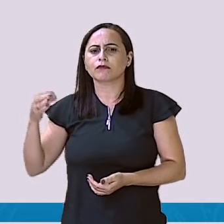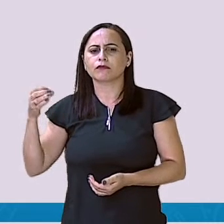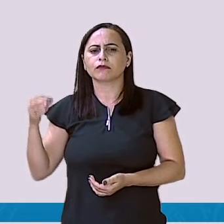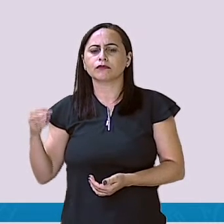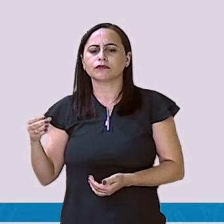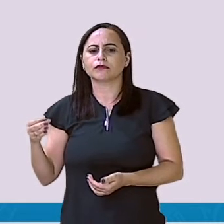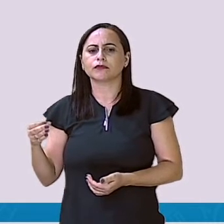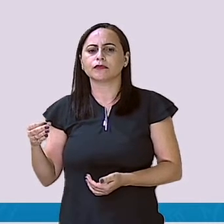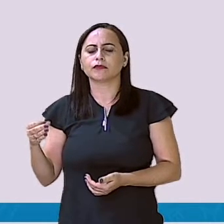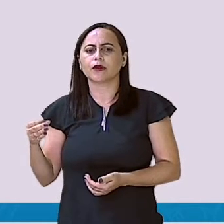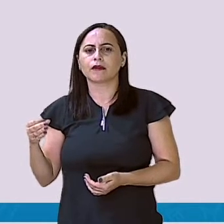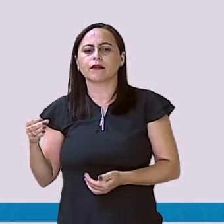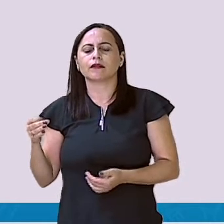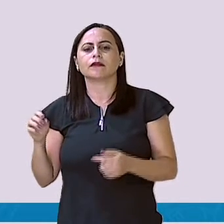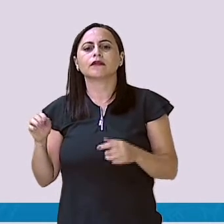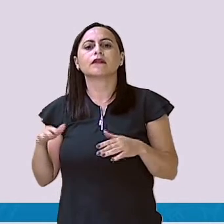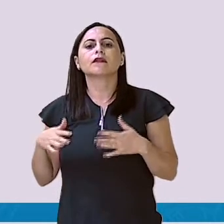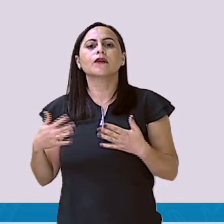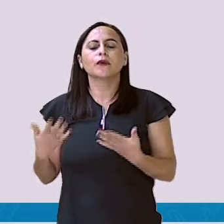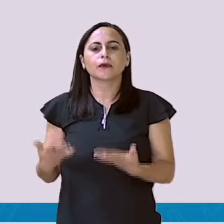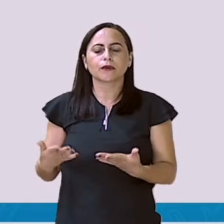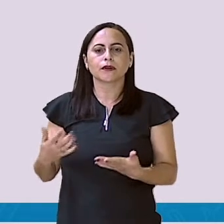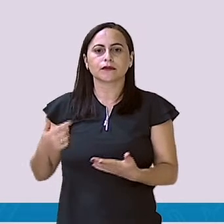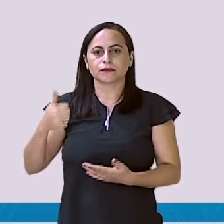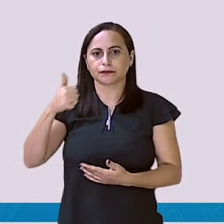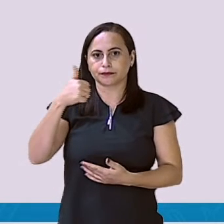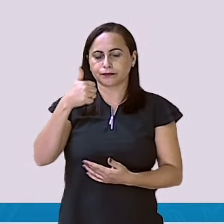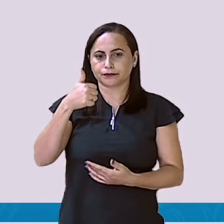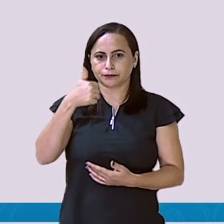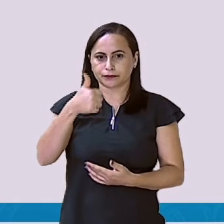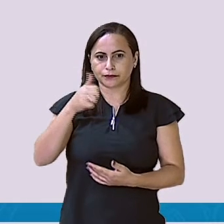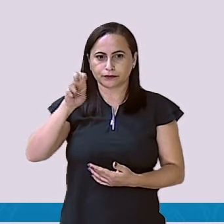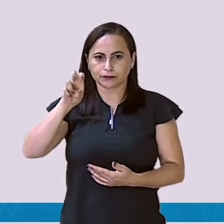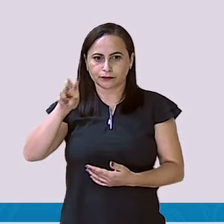O 1 na unidade de milhar, 1534.